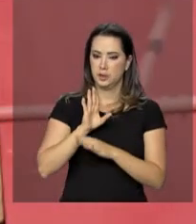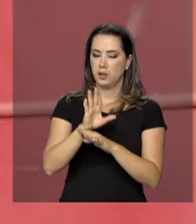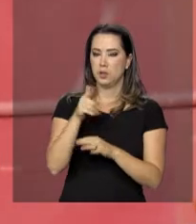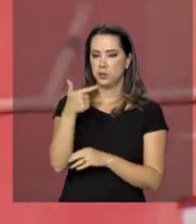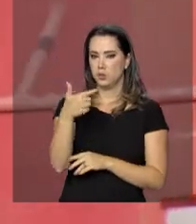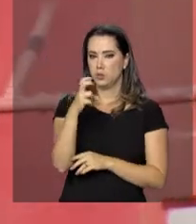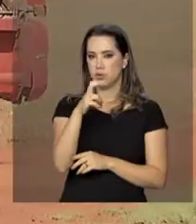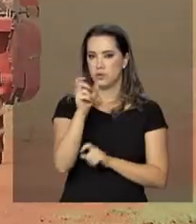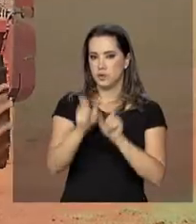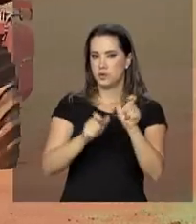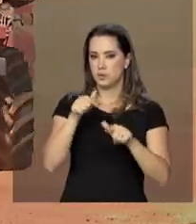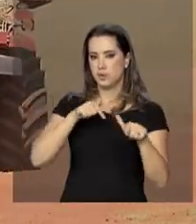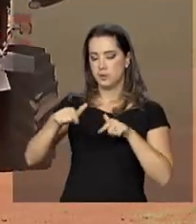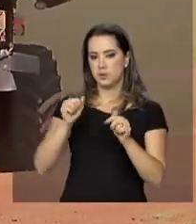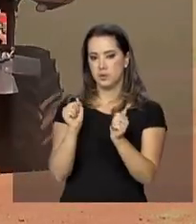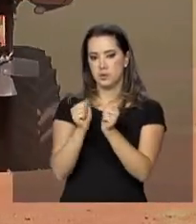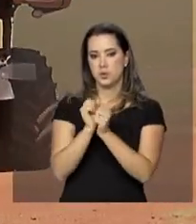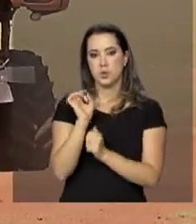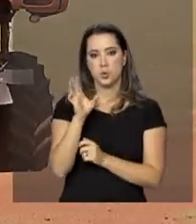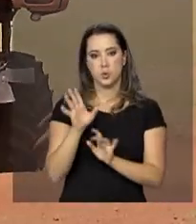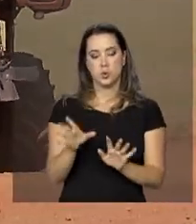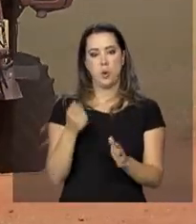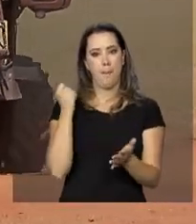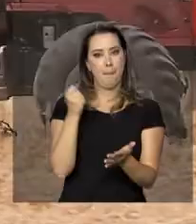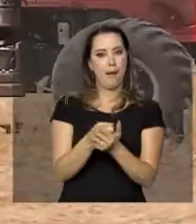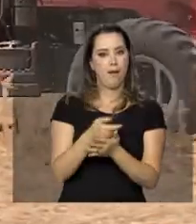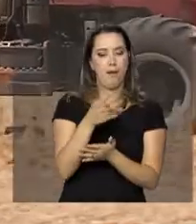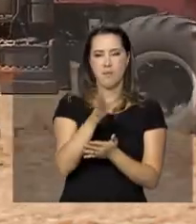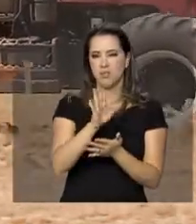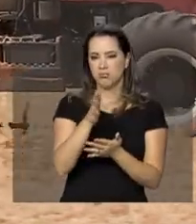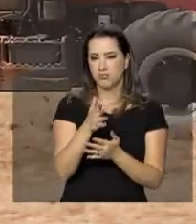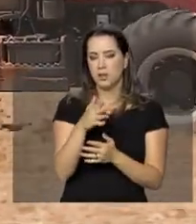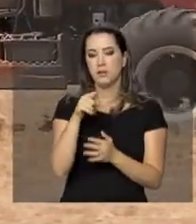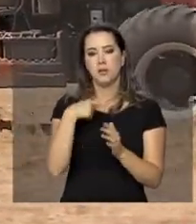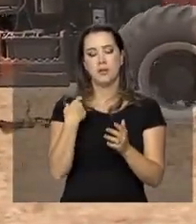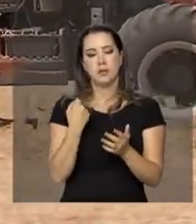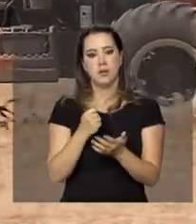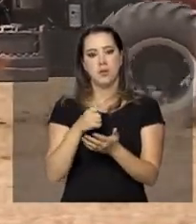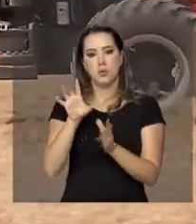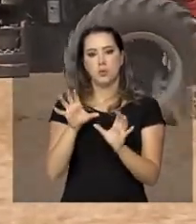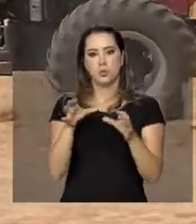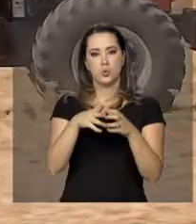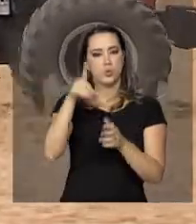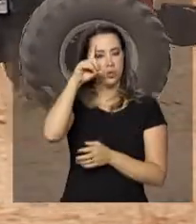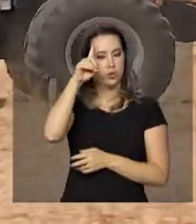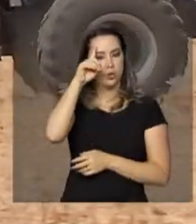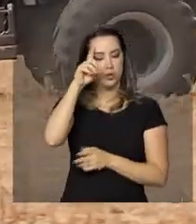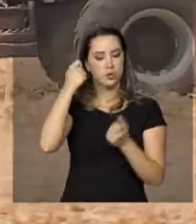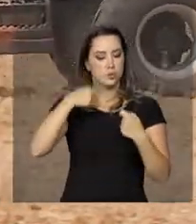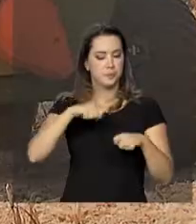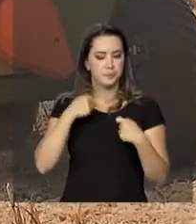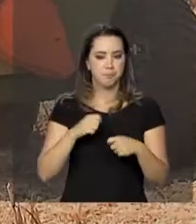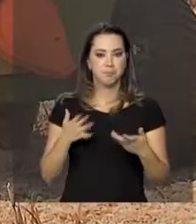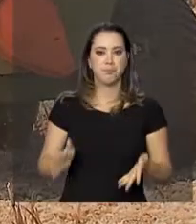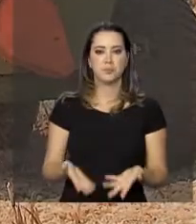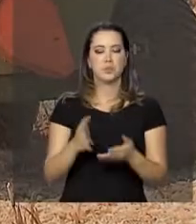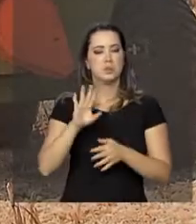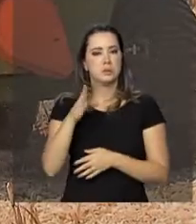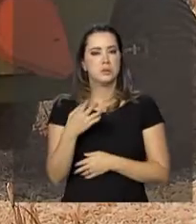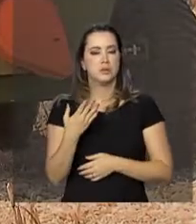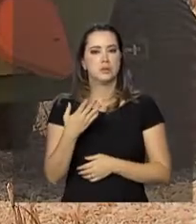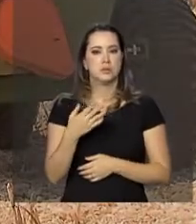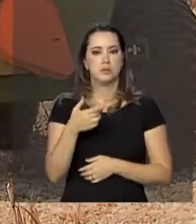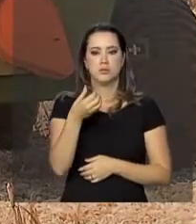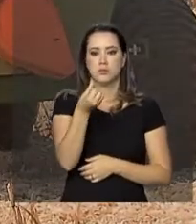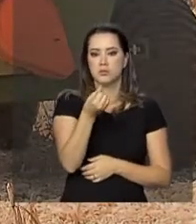25 empregados e só a despesa de custeio dele, que são aquelas relativas ao dia a dia da produção, gira em torno